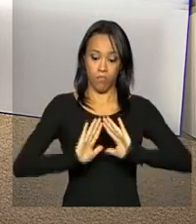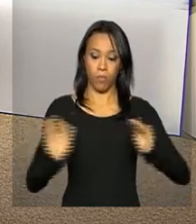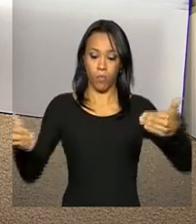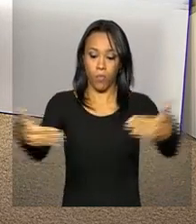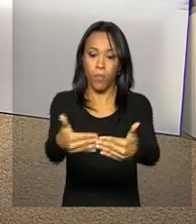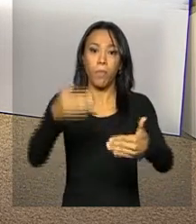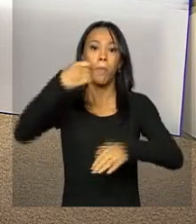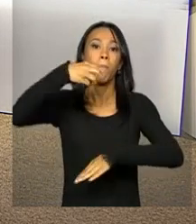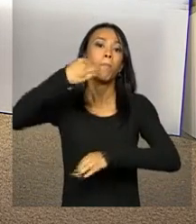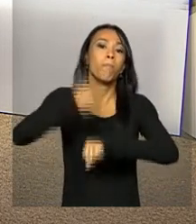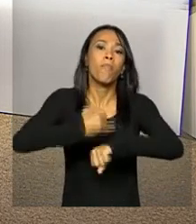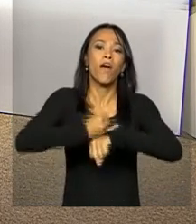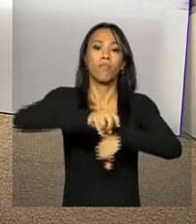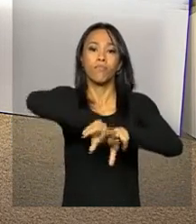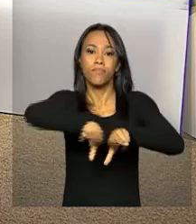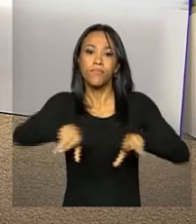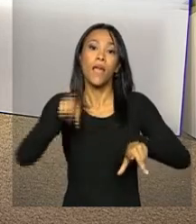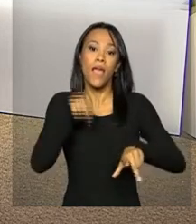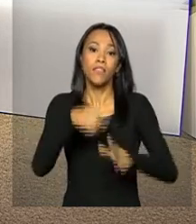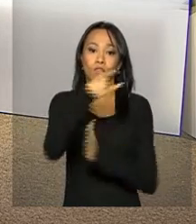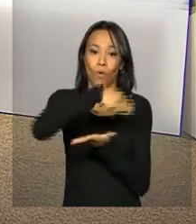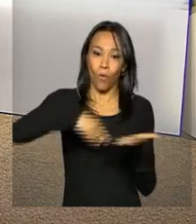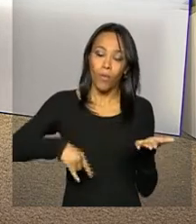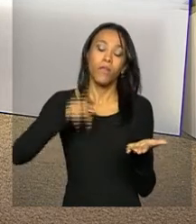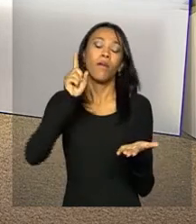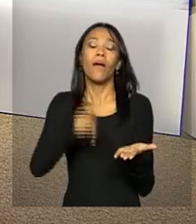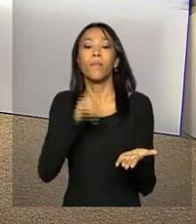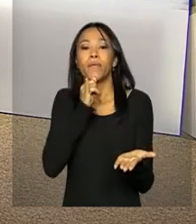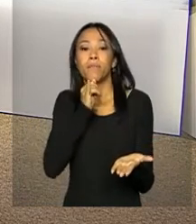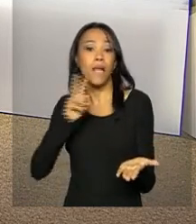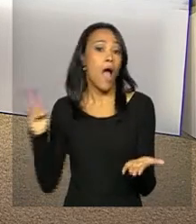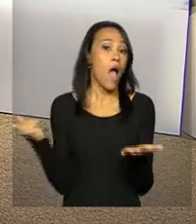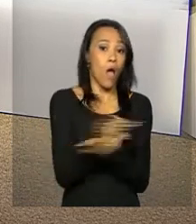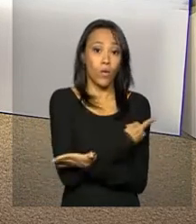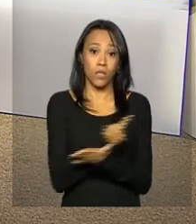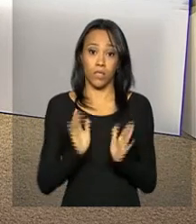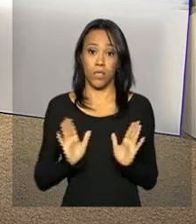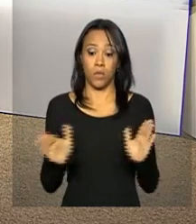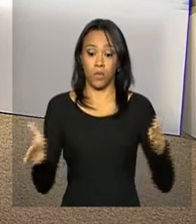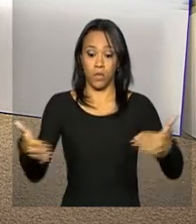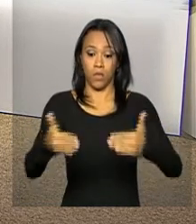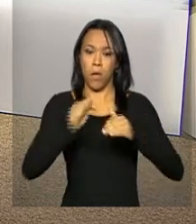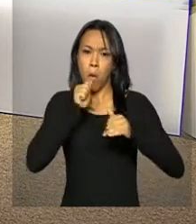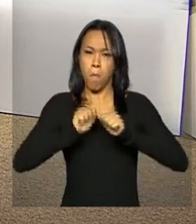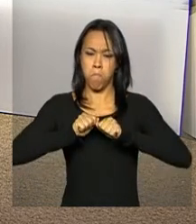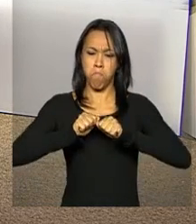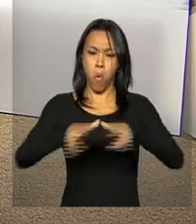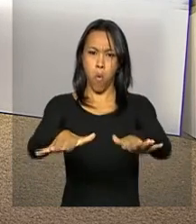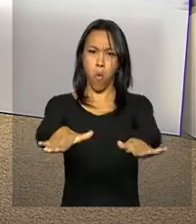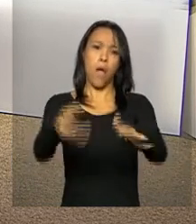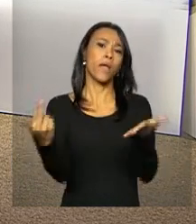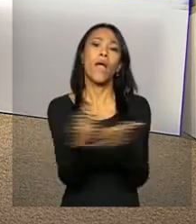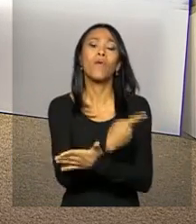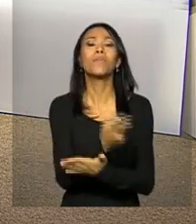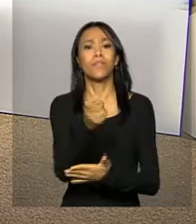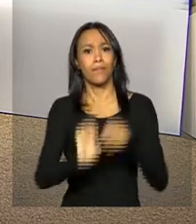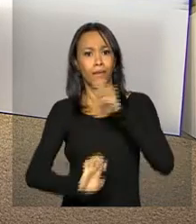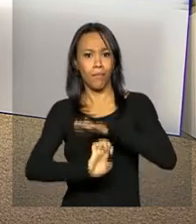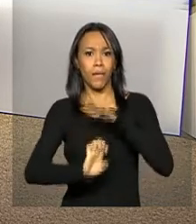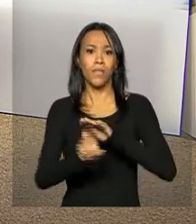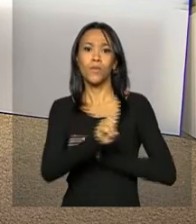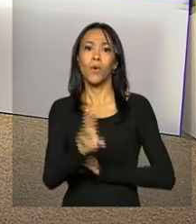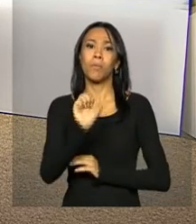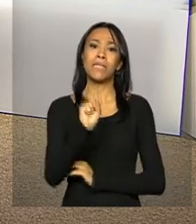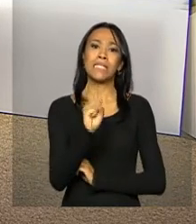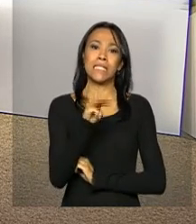O documento define ações imediatas a serem tomadas em casos de rompimento, a exemplo do que ocorreu com a barragem da Samarco,